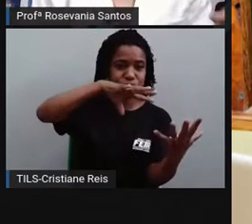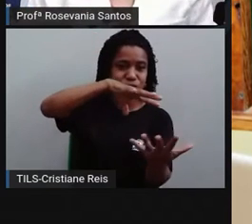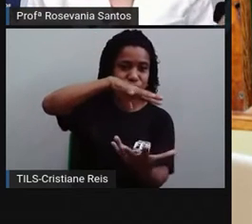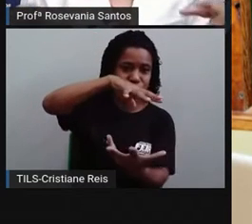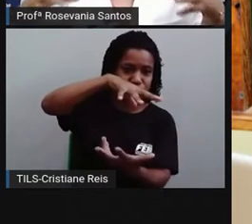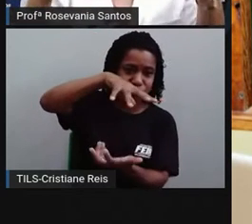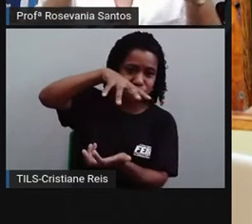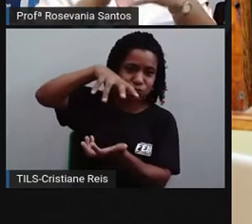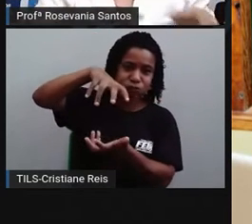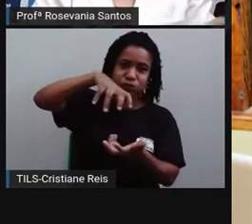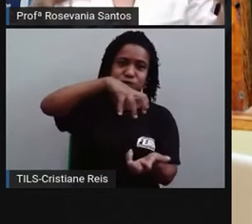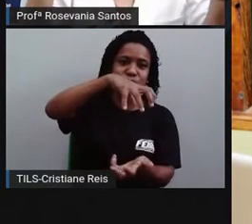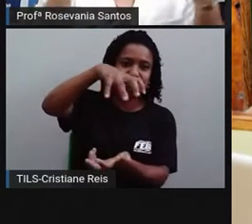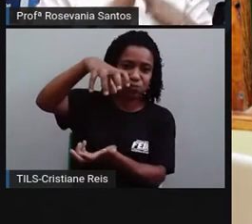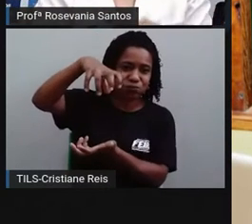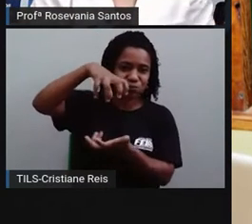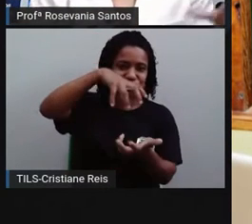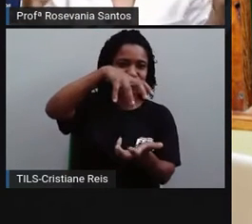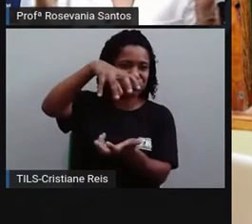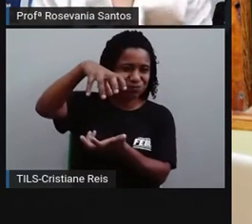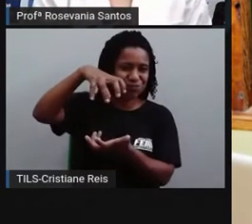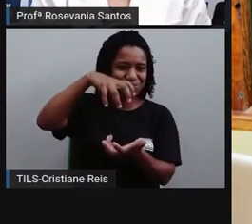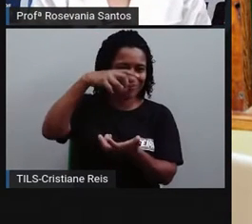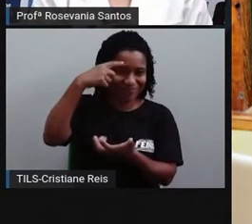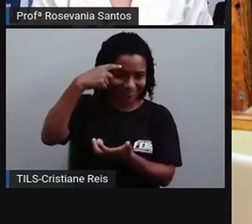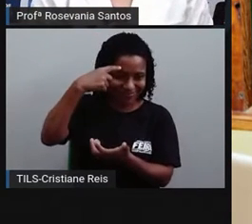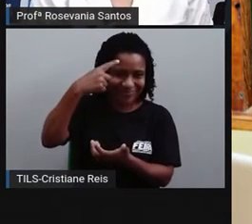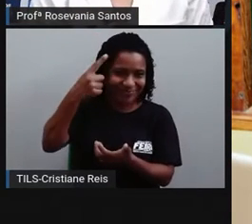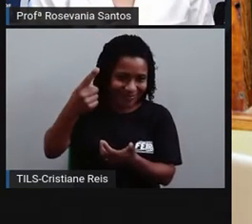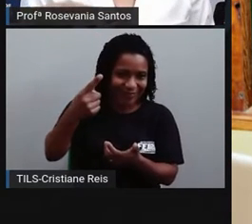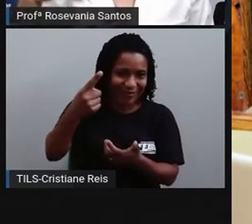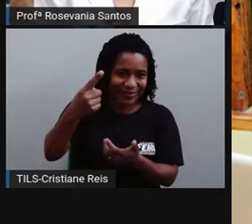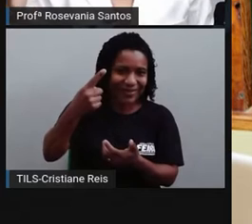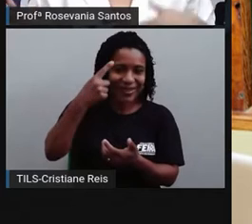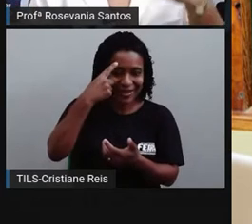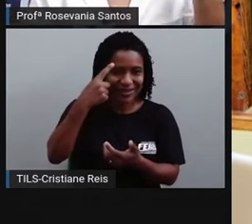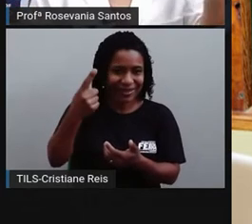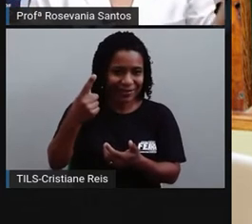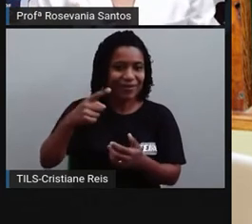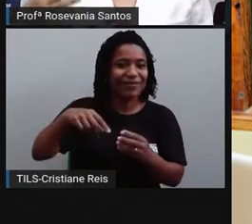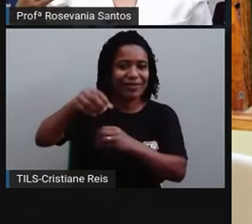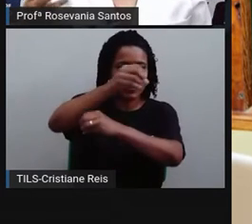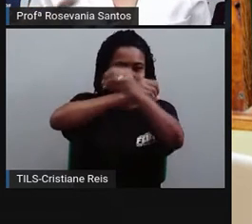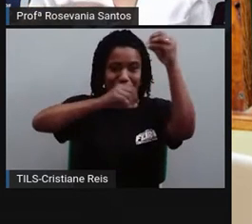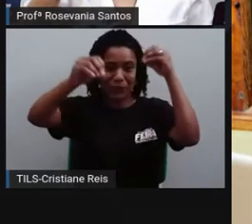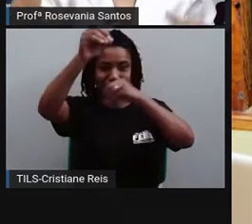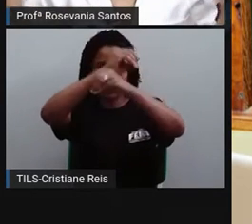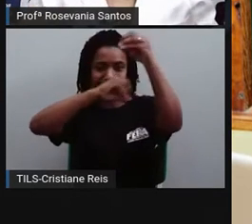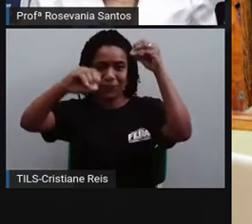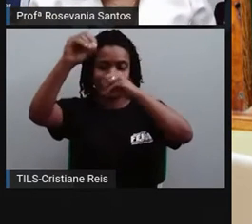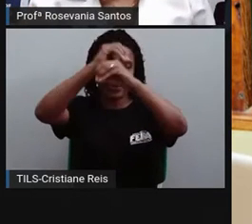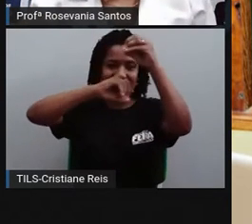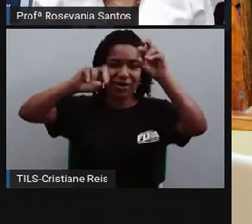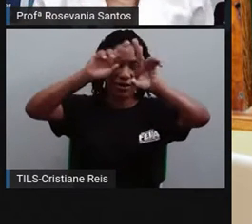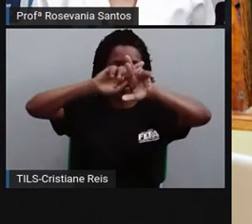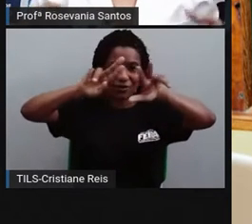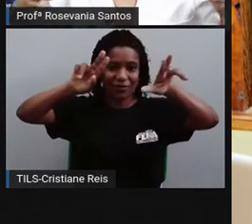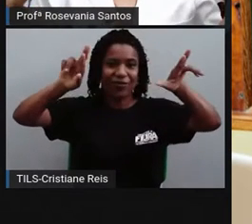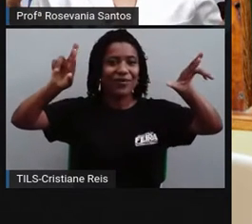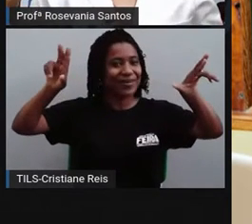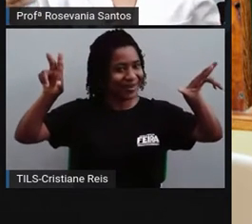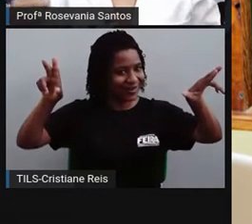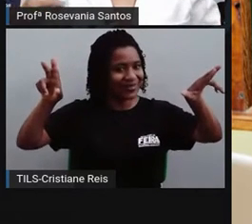espaço que se aglutinaram, formaram planetas, formaram cometas, satélites, formaram tudo o que tem.